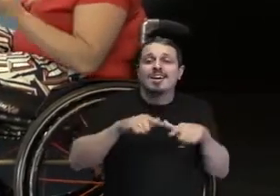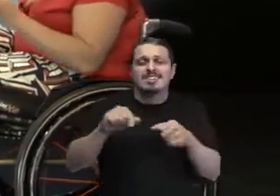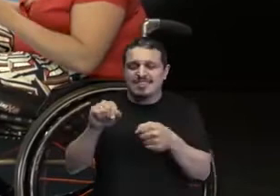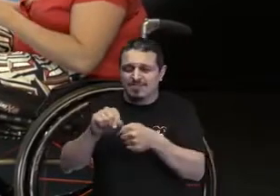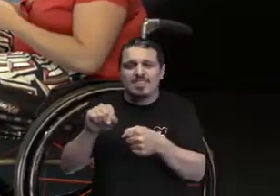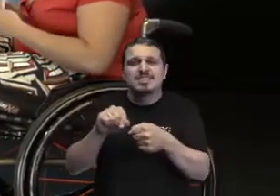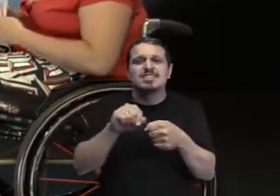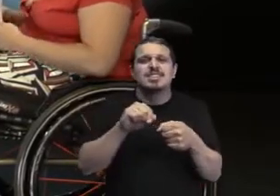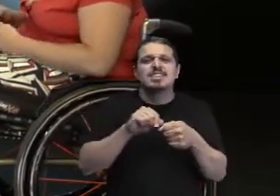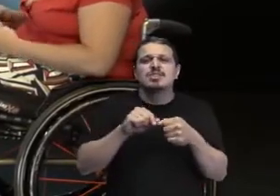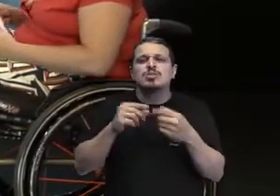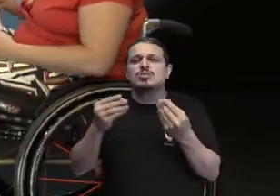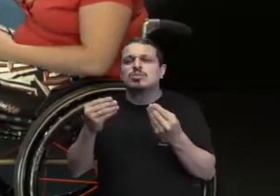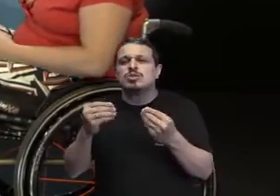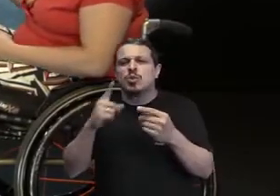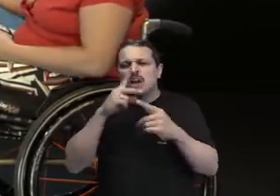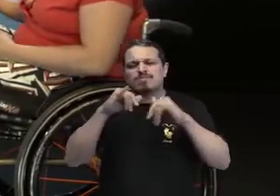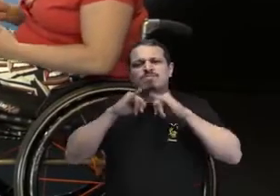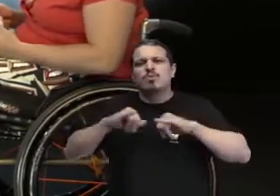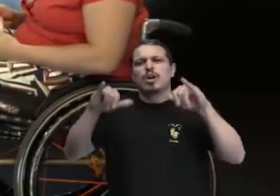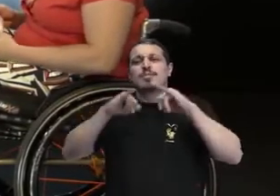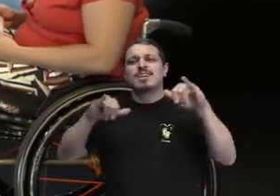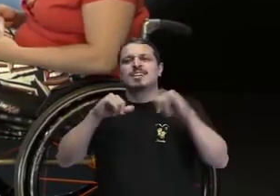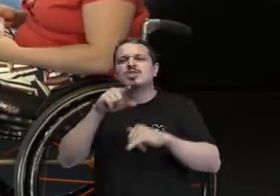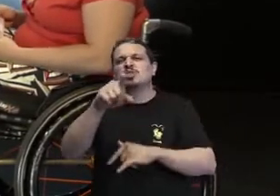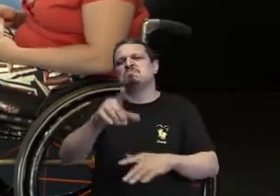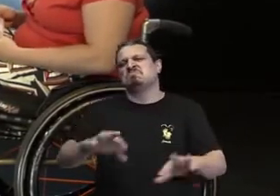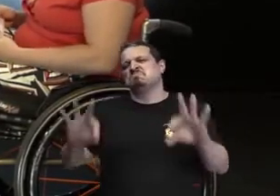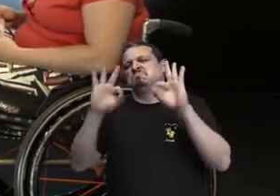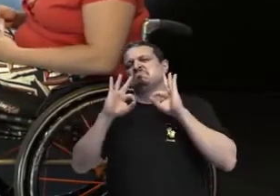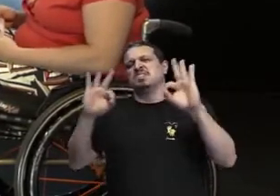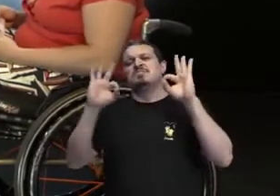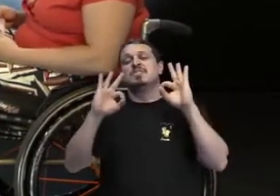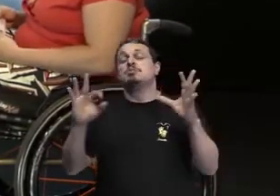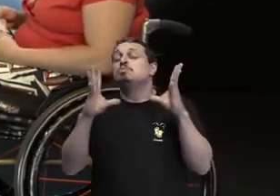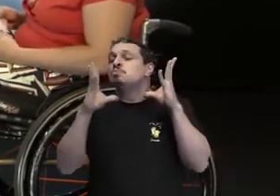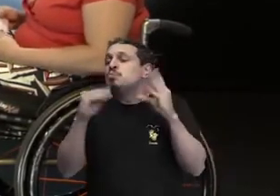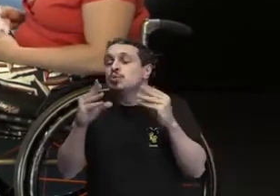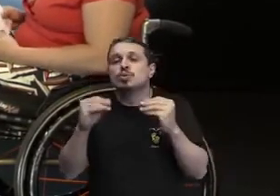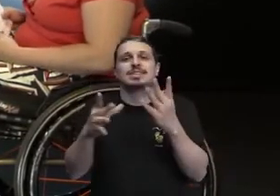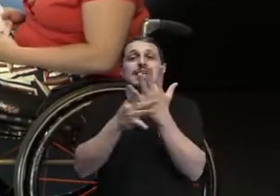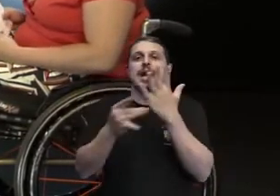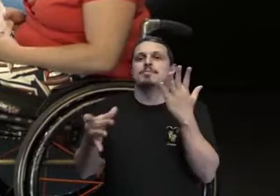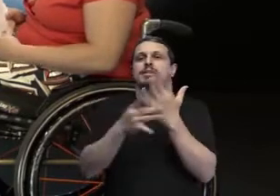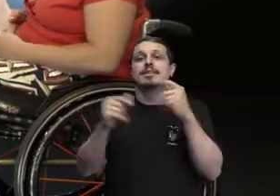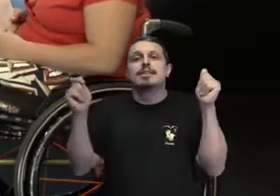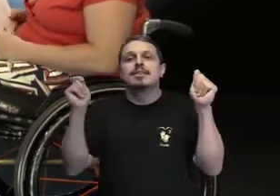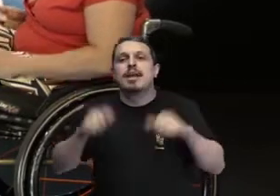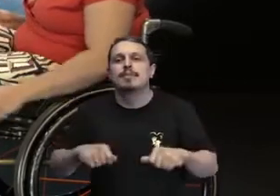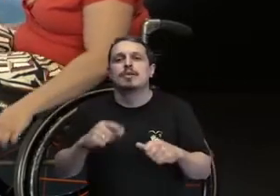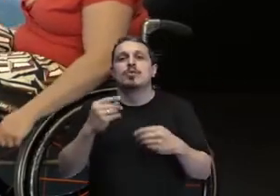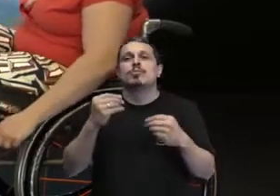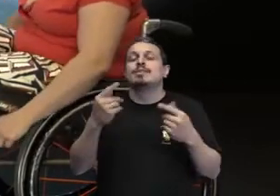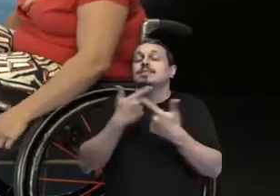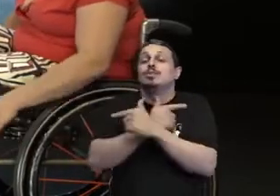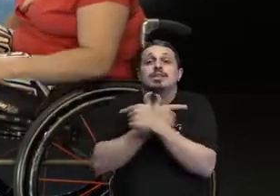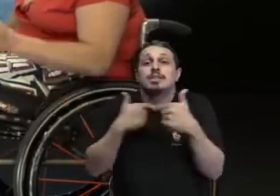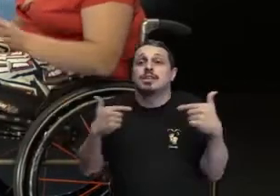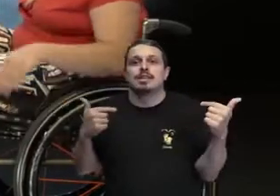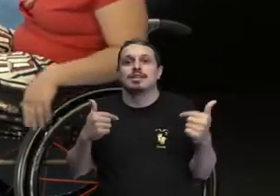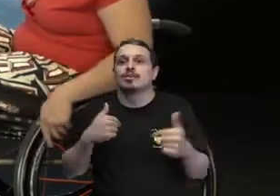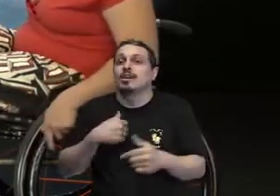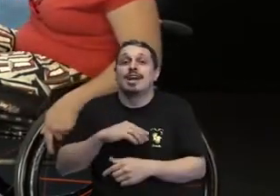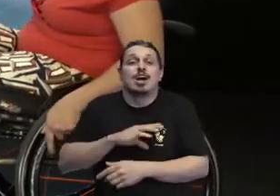programas, porque você é maravilhosa, tem muito talento. Obrigada por fazer a gente dar umas boas risadas aí no meio do